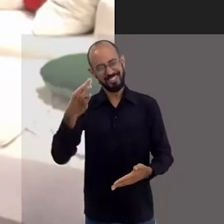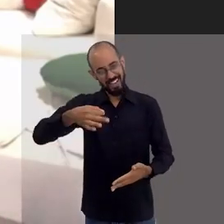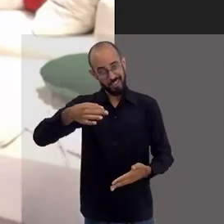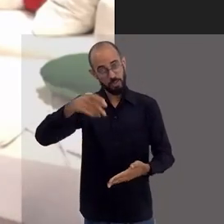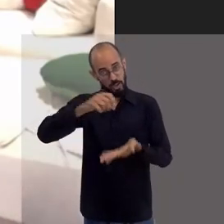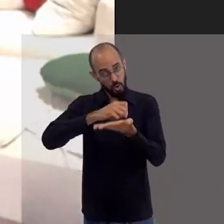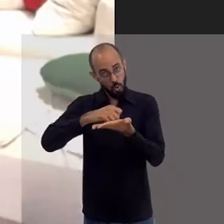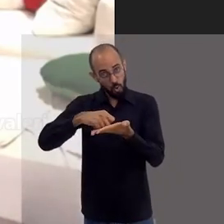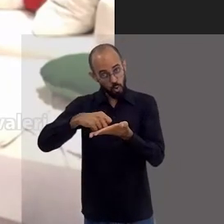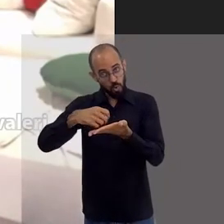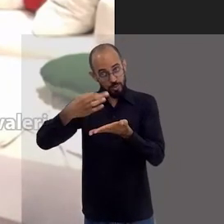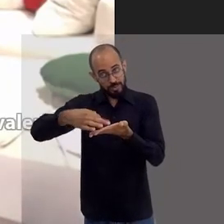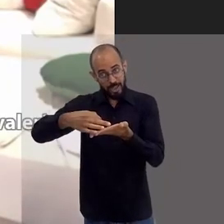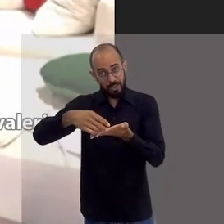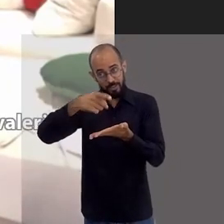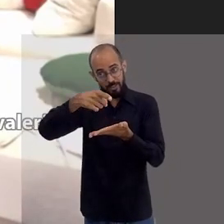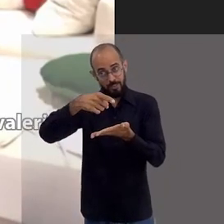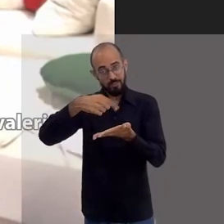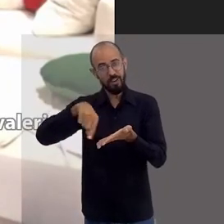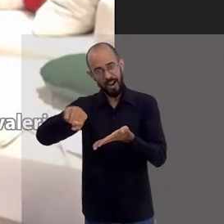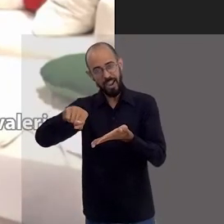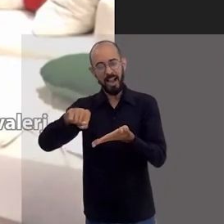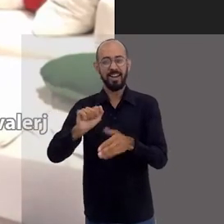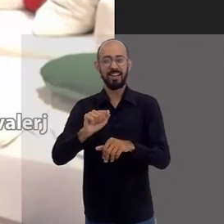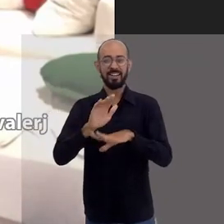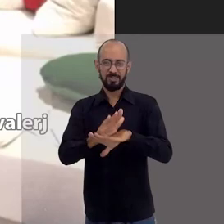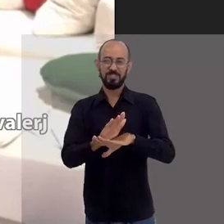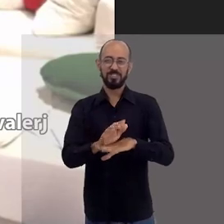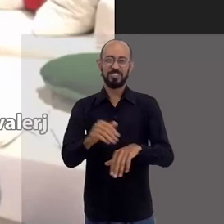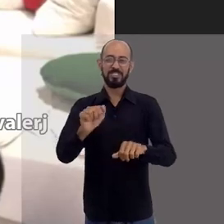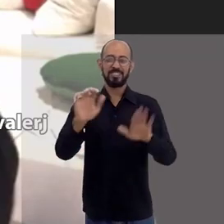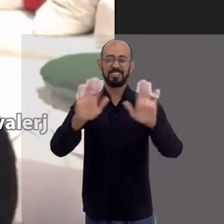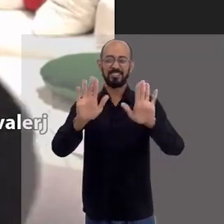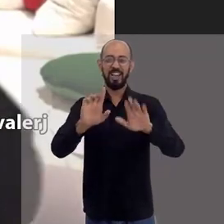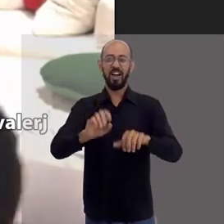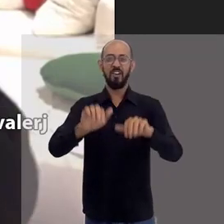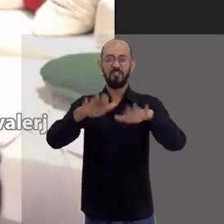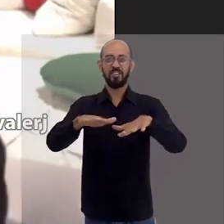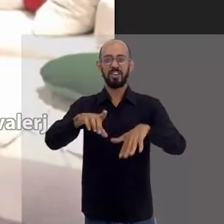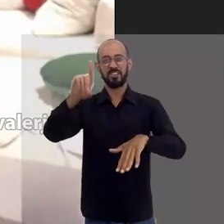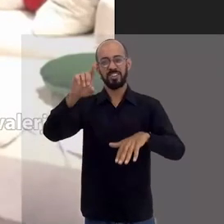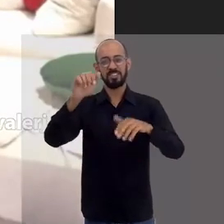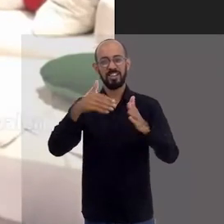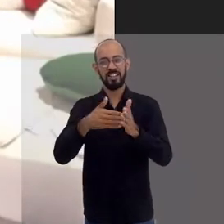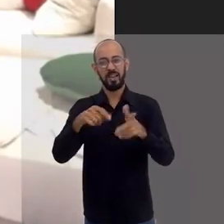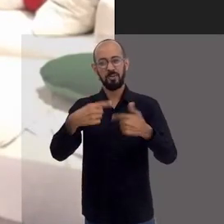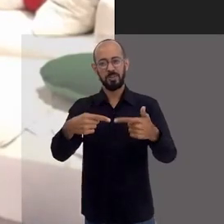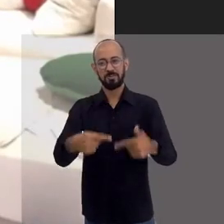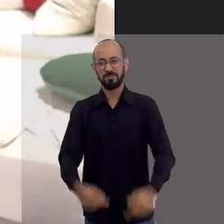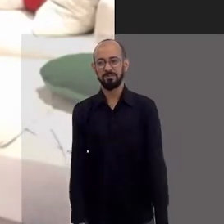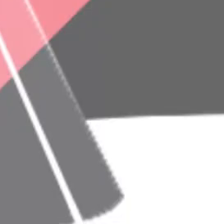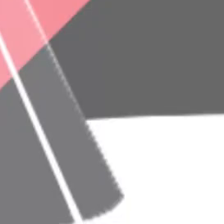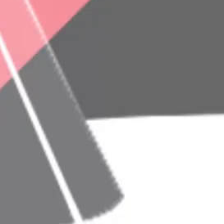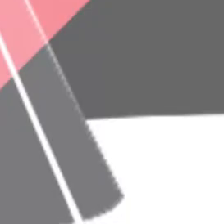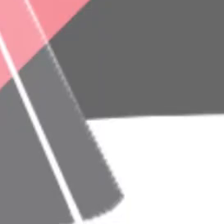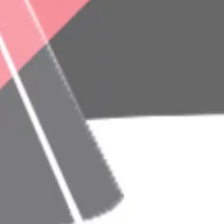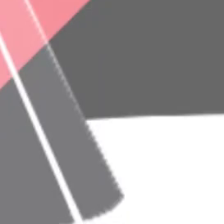né? Pegou o endereço que o Alexandre deu. Vai lá, vale muito a pena. Fiquei com Deus. Um beijo, até o próximo programa.